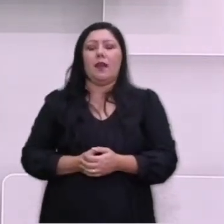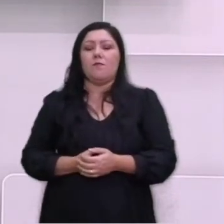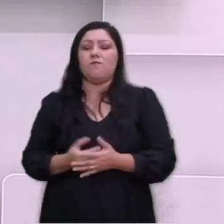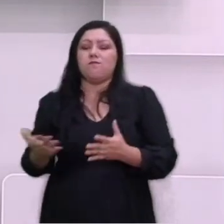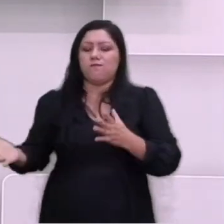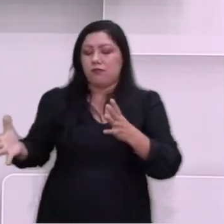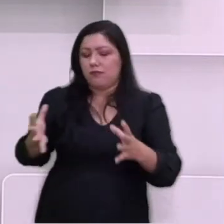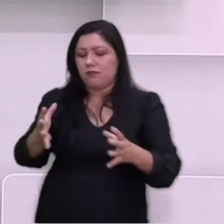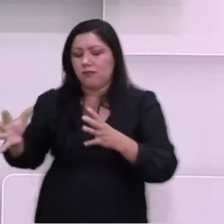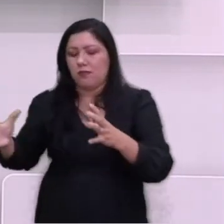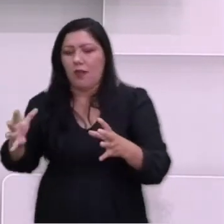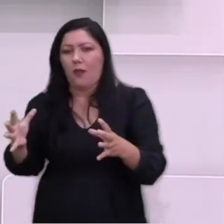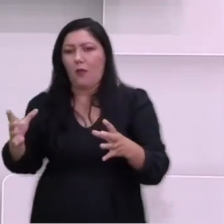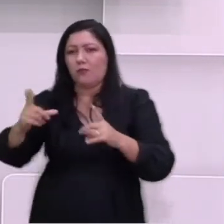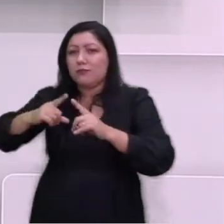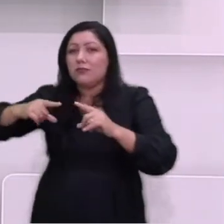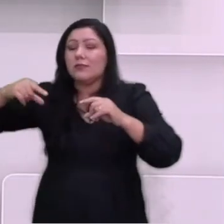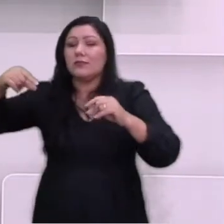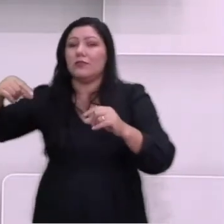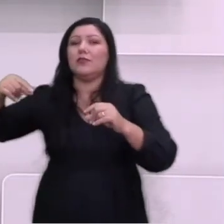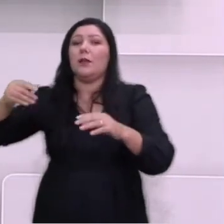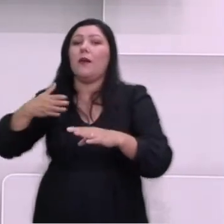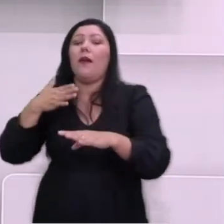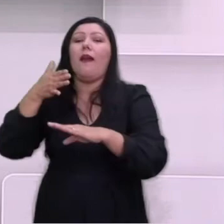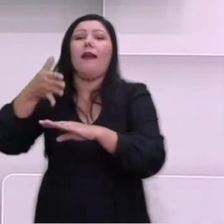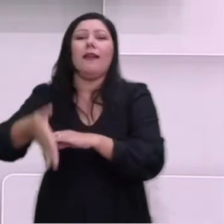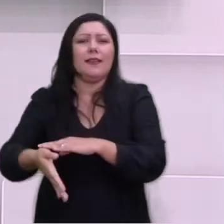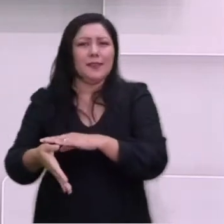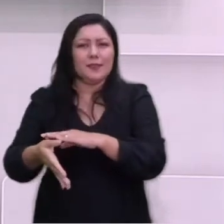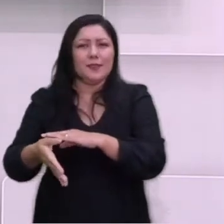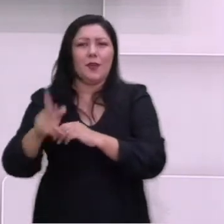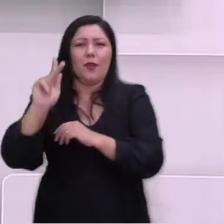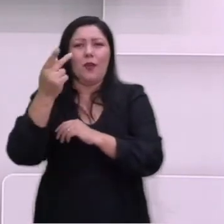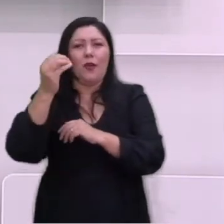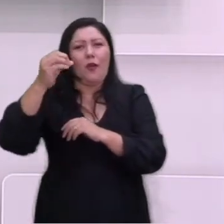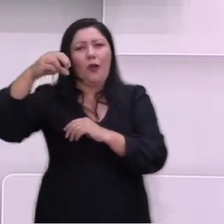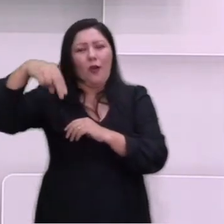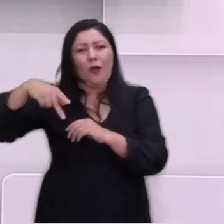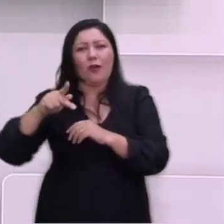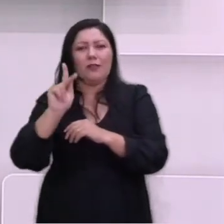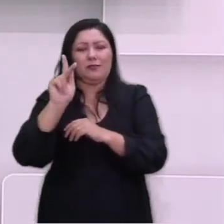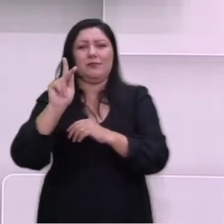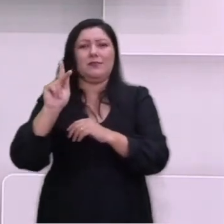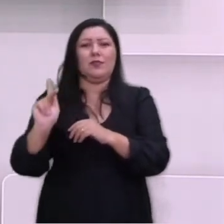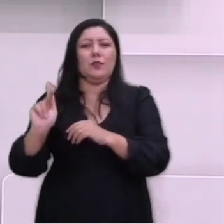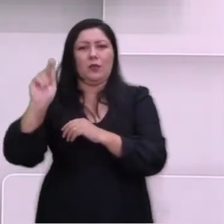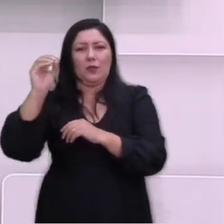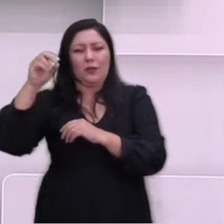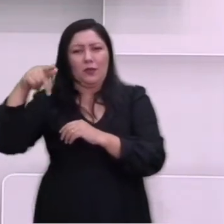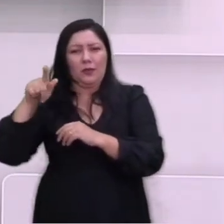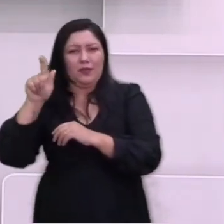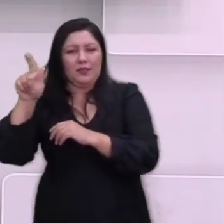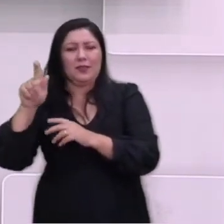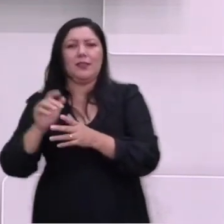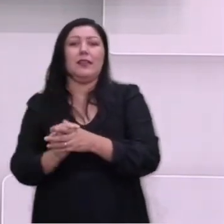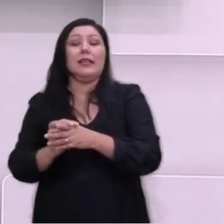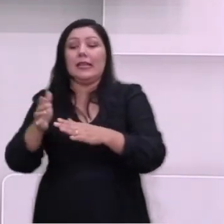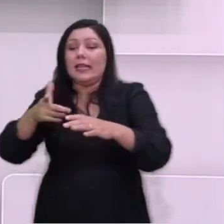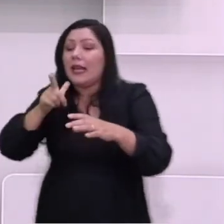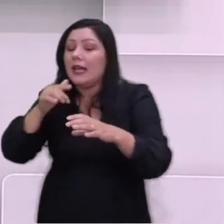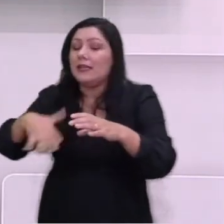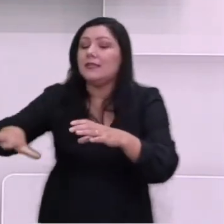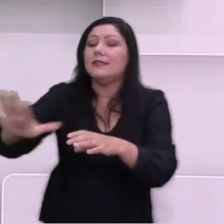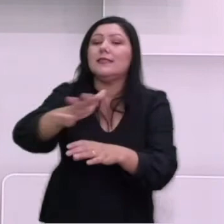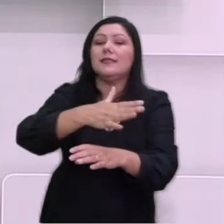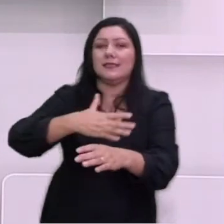tensão, o Japão ocupou o porto de Hong Kong e as ilhas no Oceano Pacífico, que pertenciam à Grã